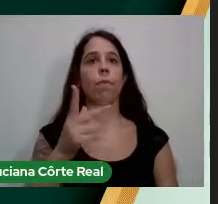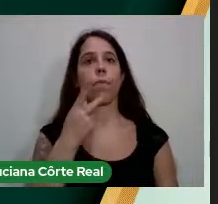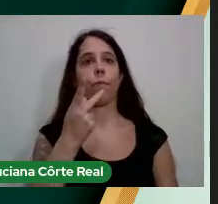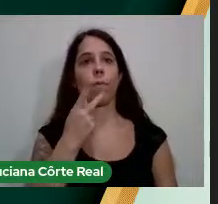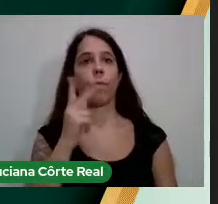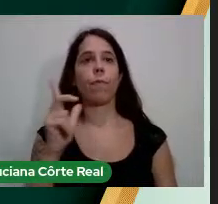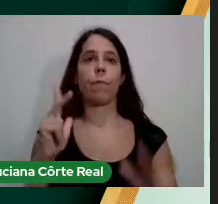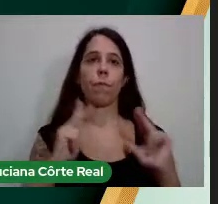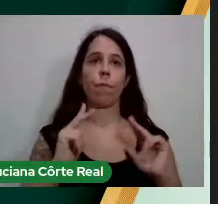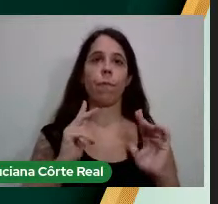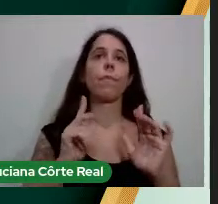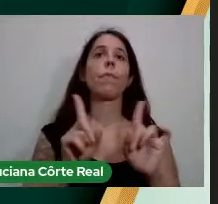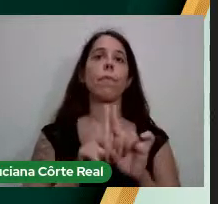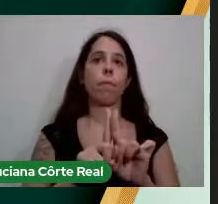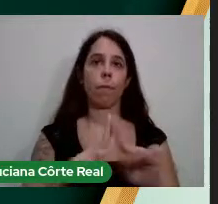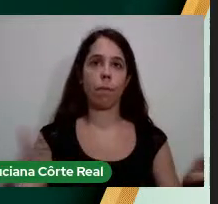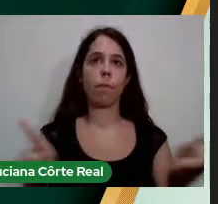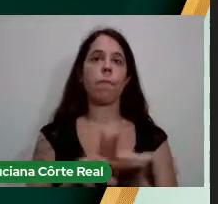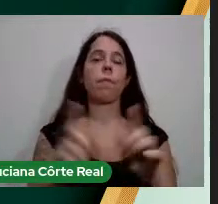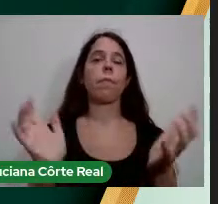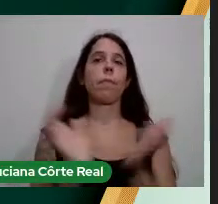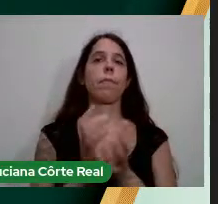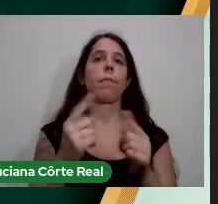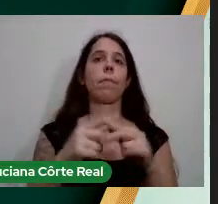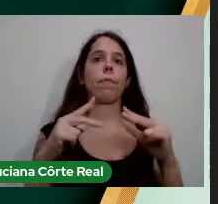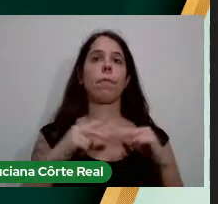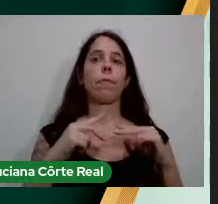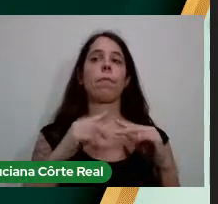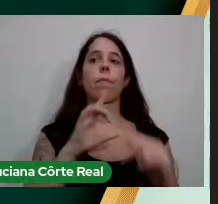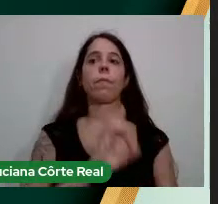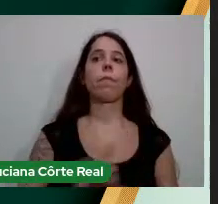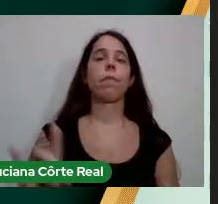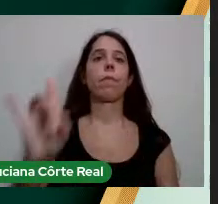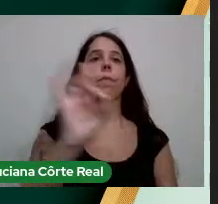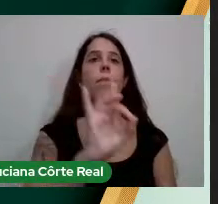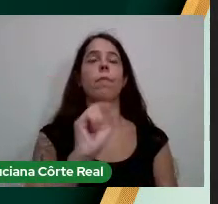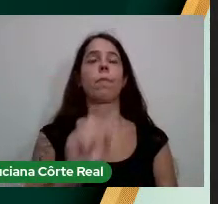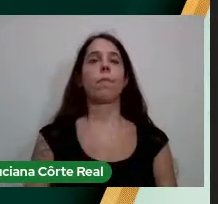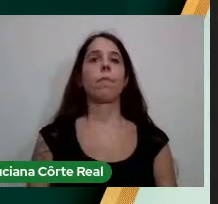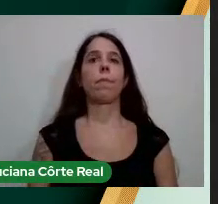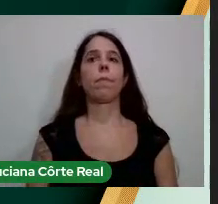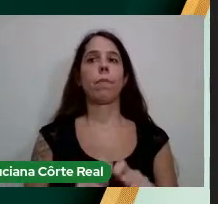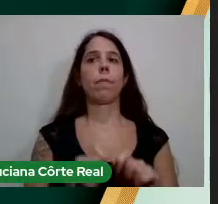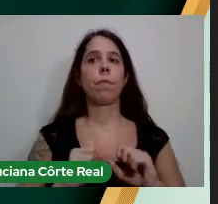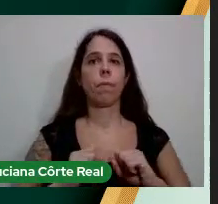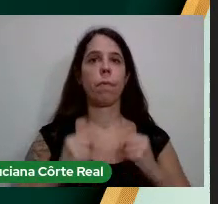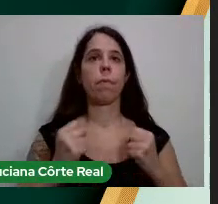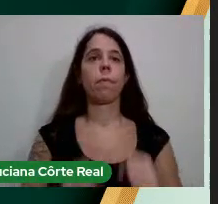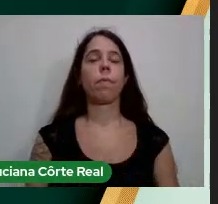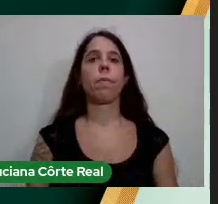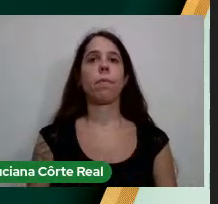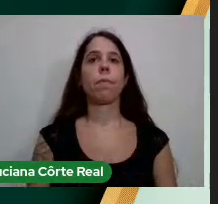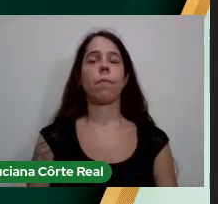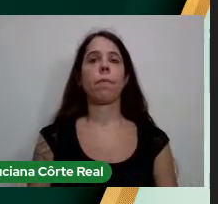individual E que é coletivo É individual Na medida Em que cada um Fez o seu esforço